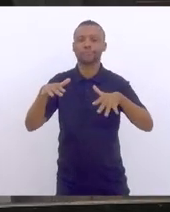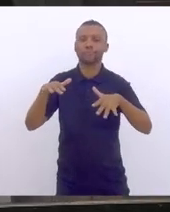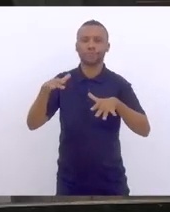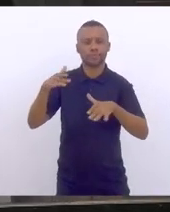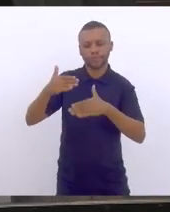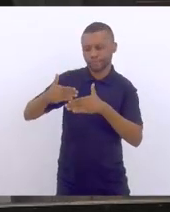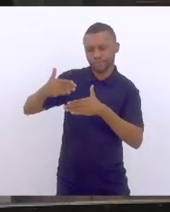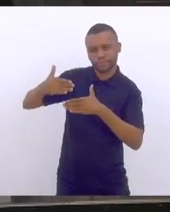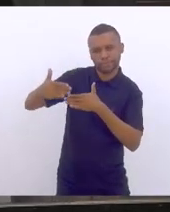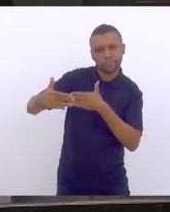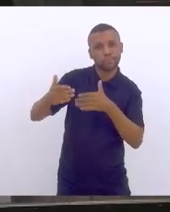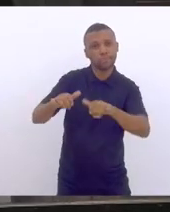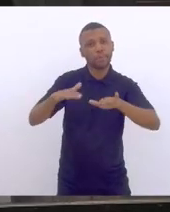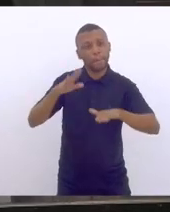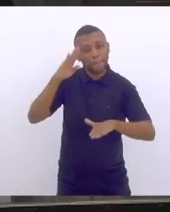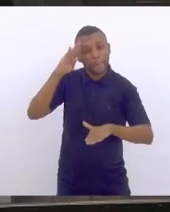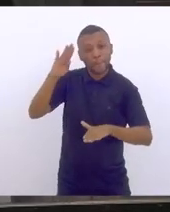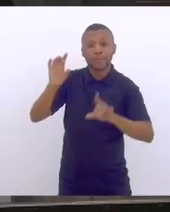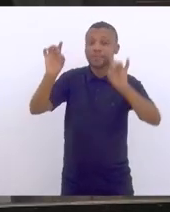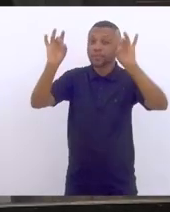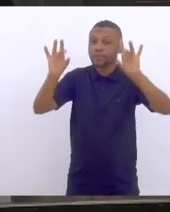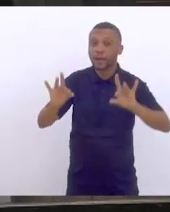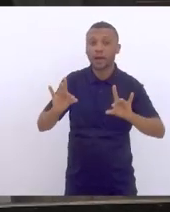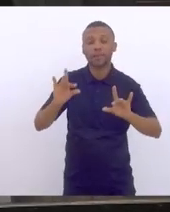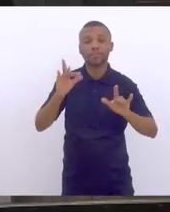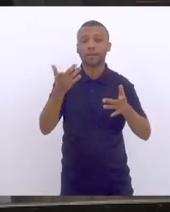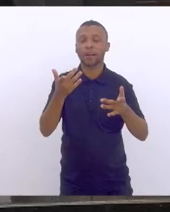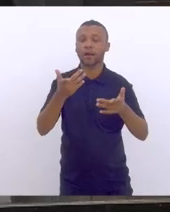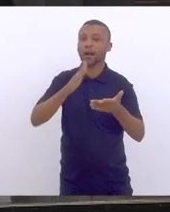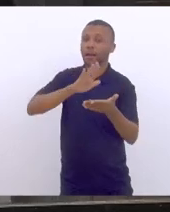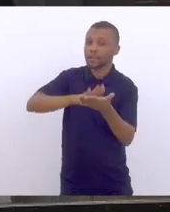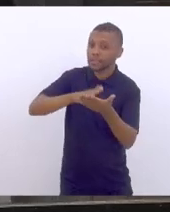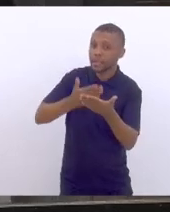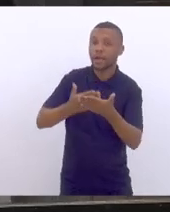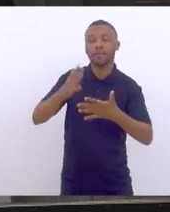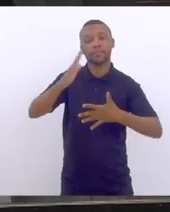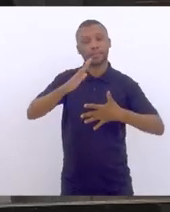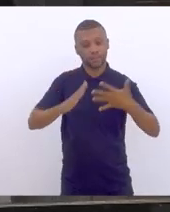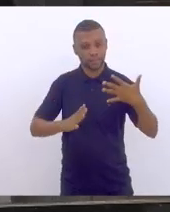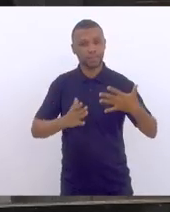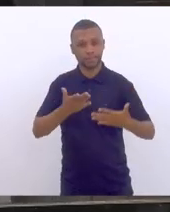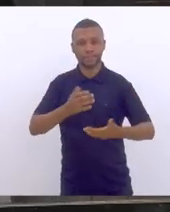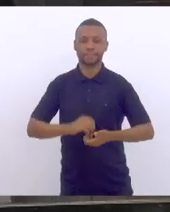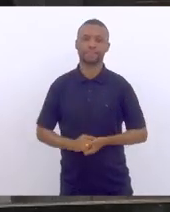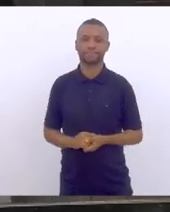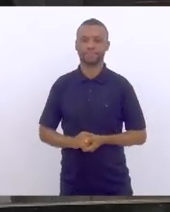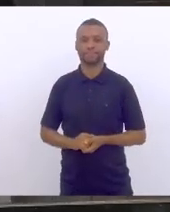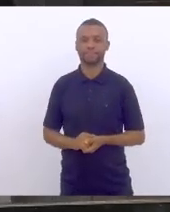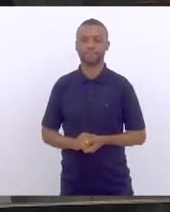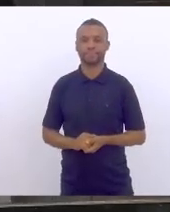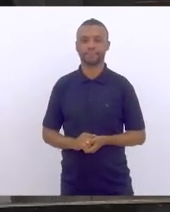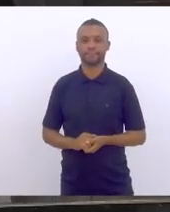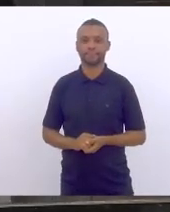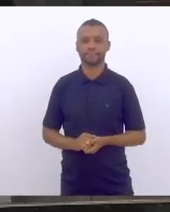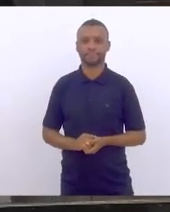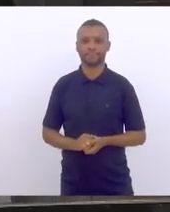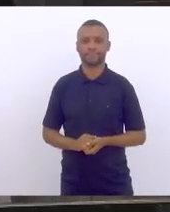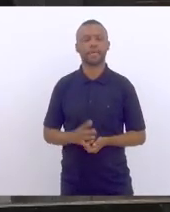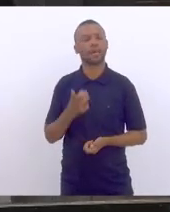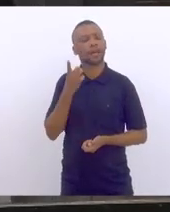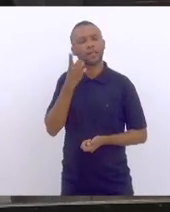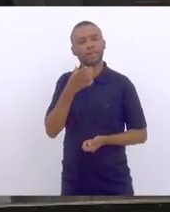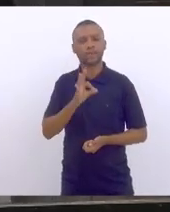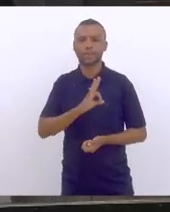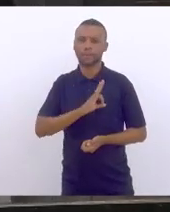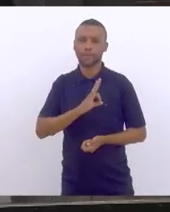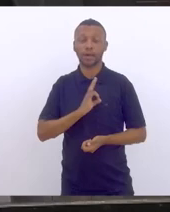Estadual, em especial o nosso intérprete da língua brasileira de sinais. Deputada Marta Rocha, eu